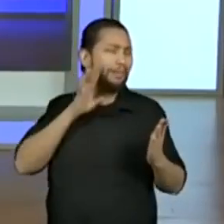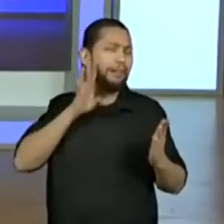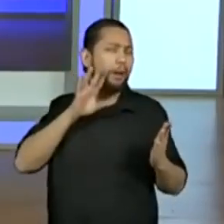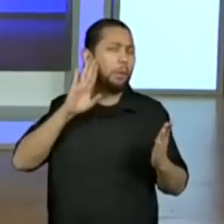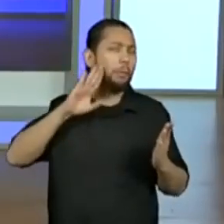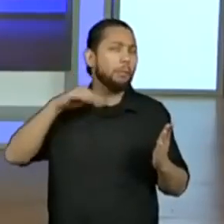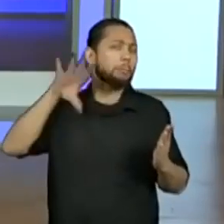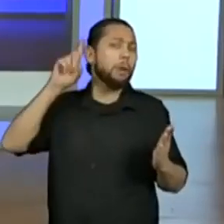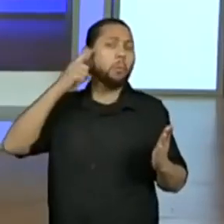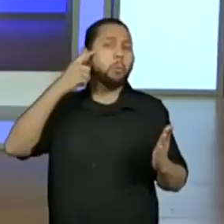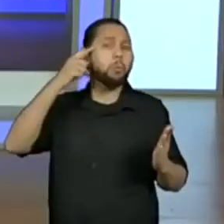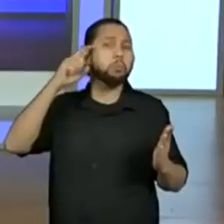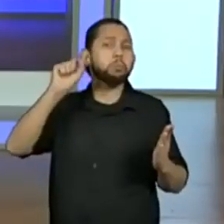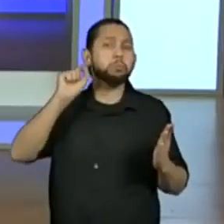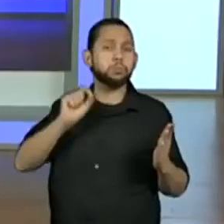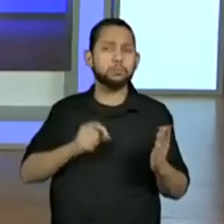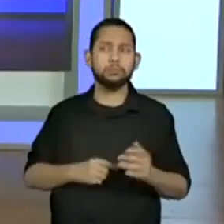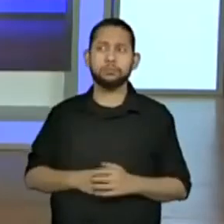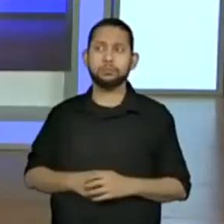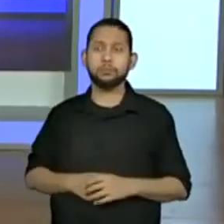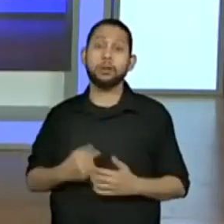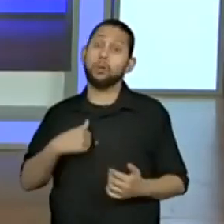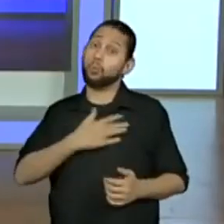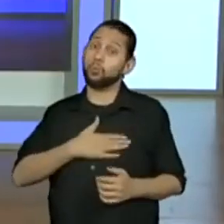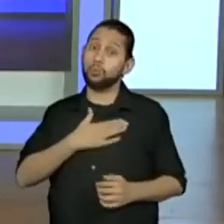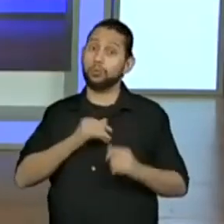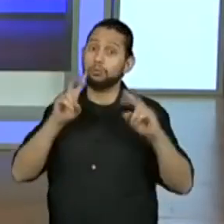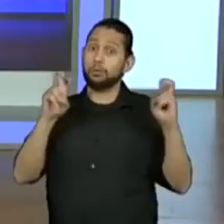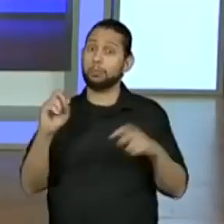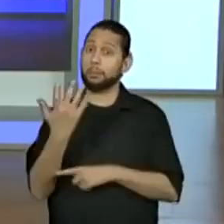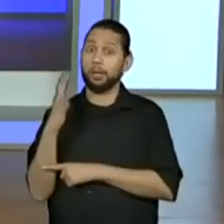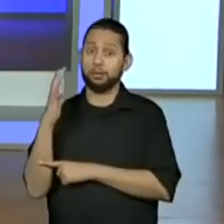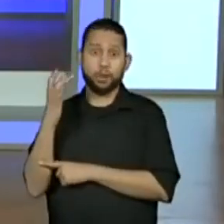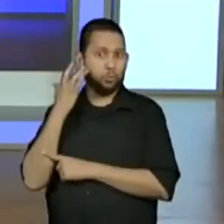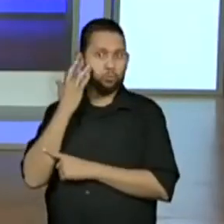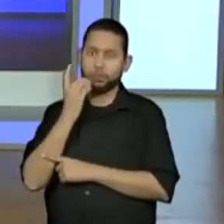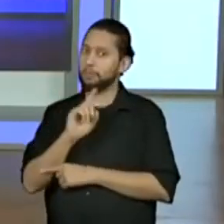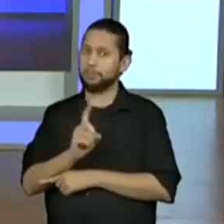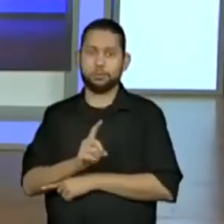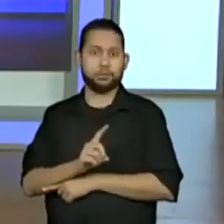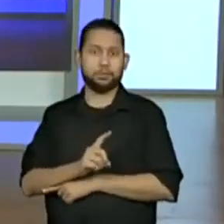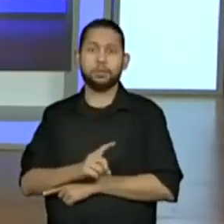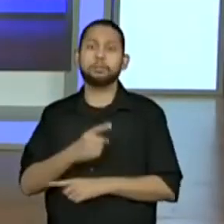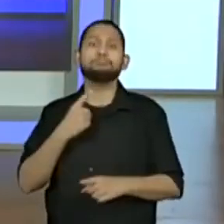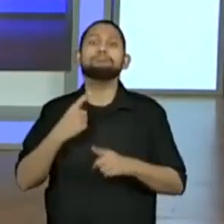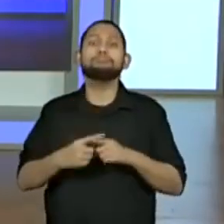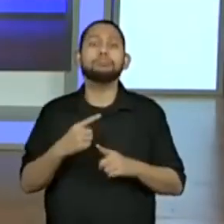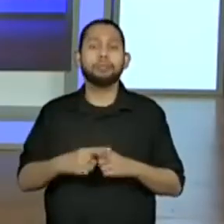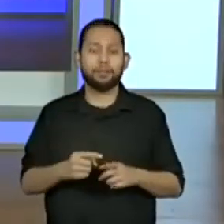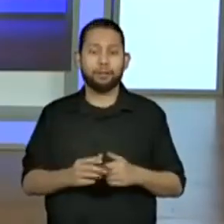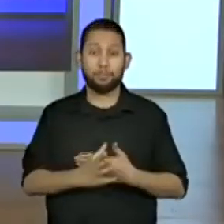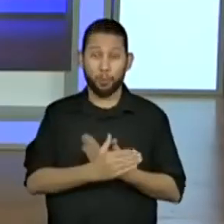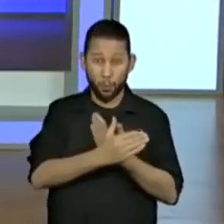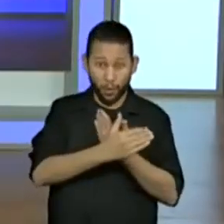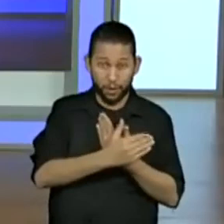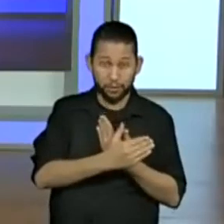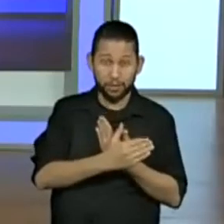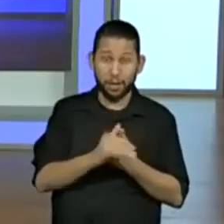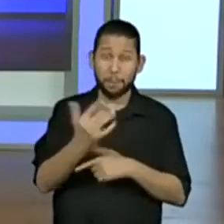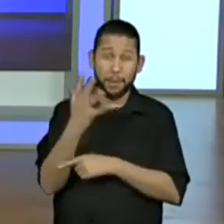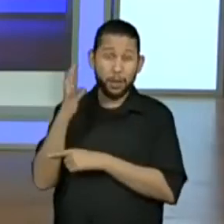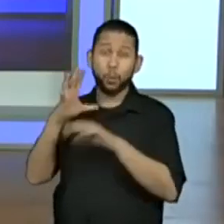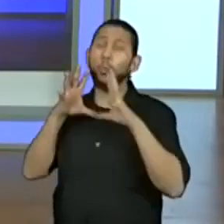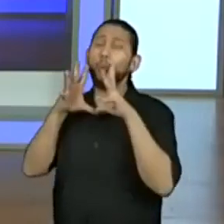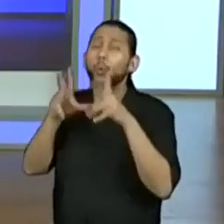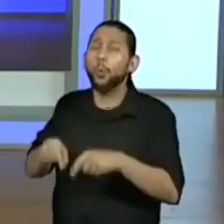estavam no texto. Eu achei referente às plantas, que eu não sabia que tinha um, ele tinha um cardápio próprio, assim,